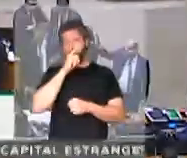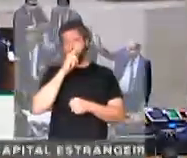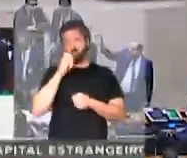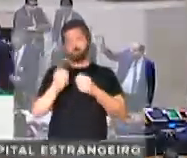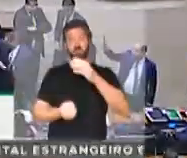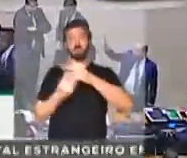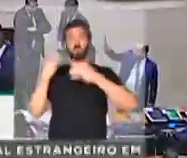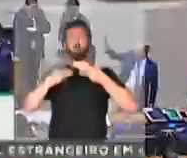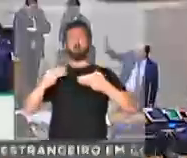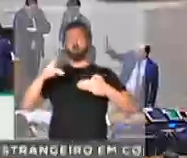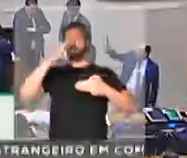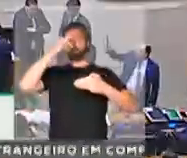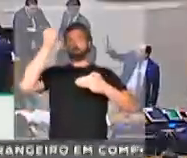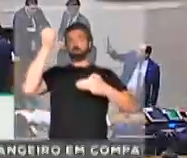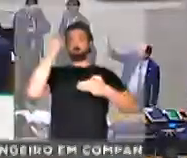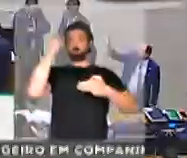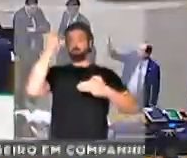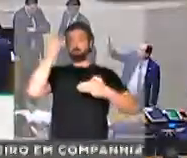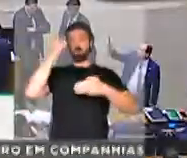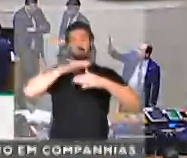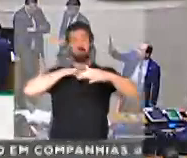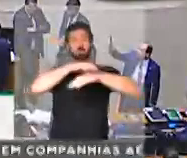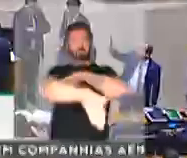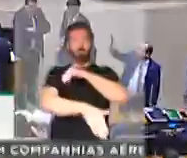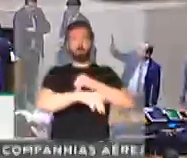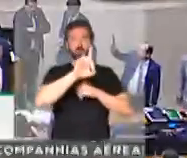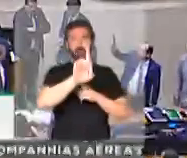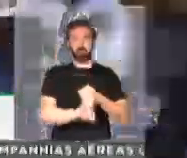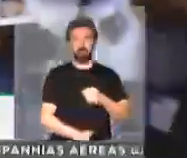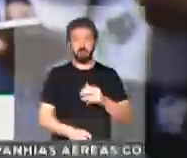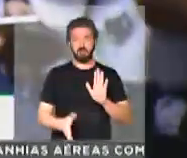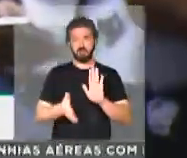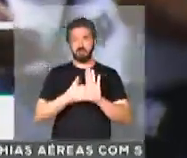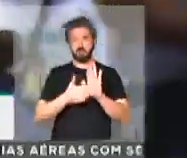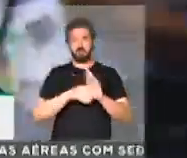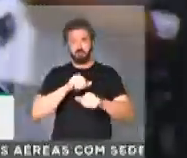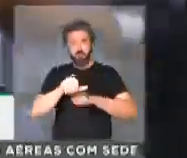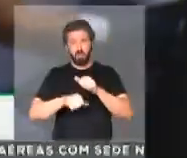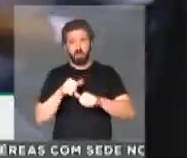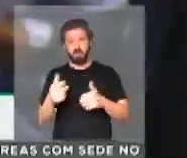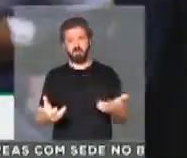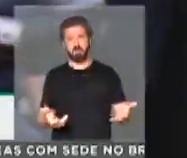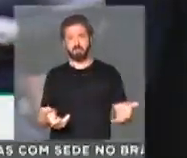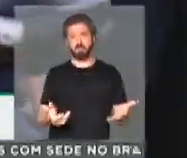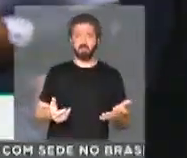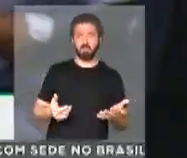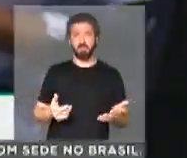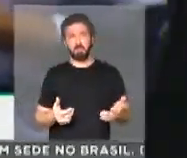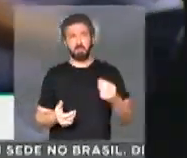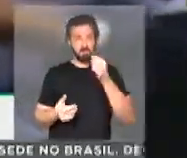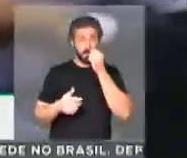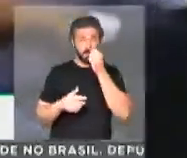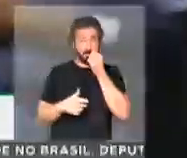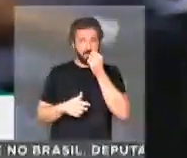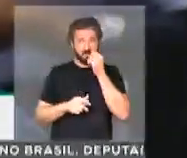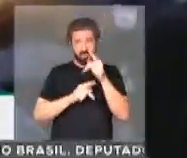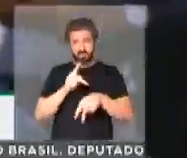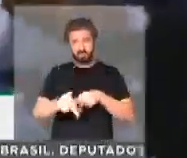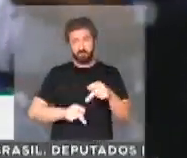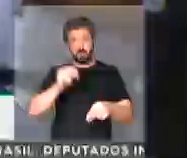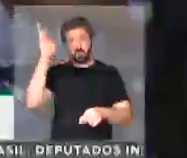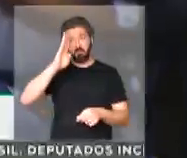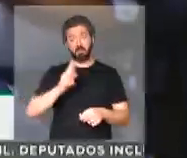ministérios para avassalar direitos e propor reformas que a população brasileira